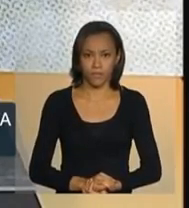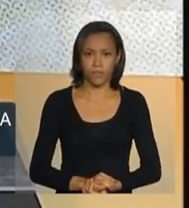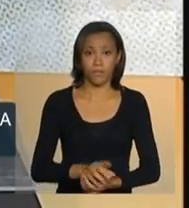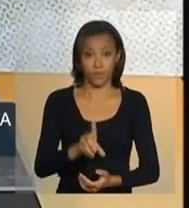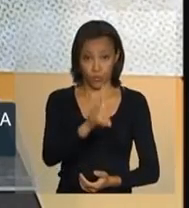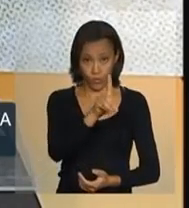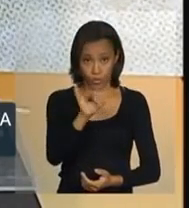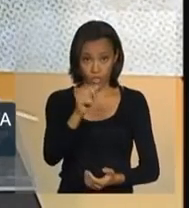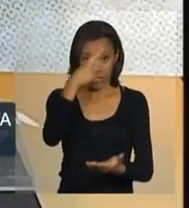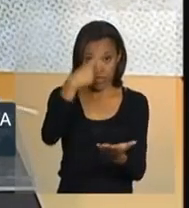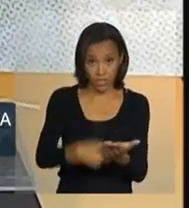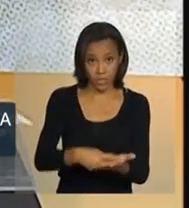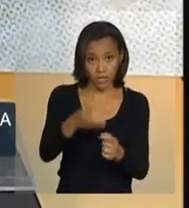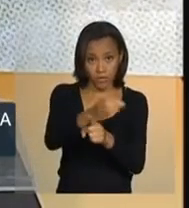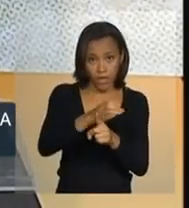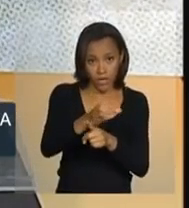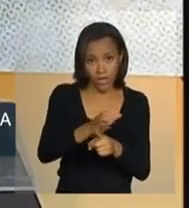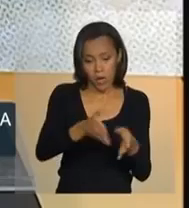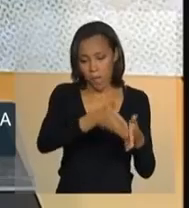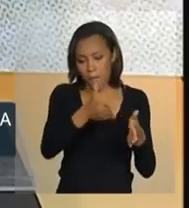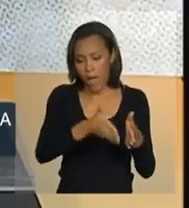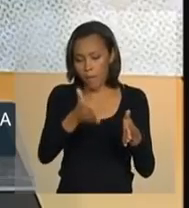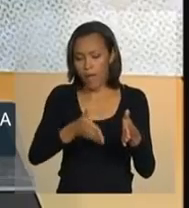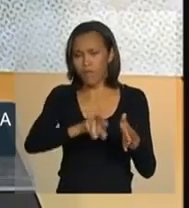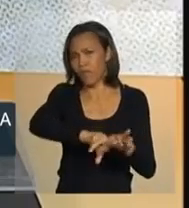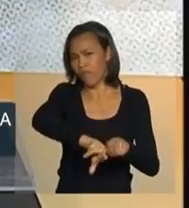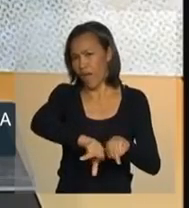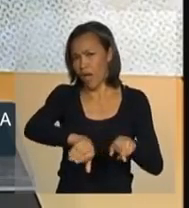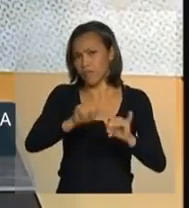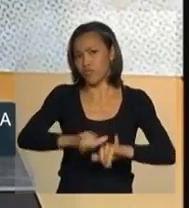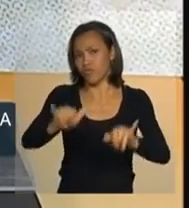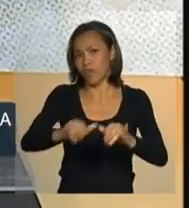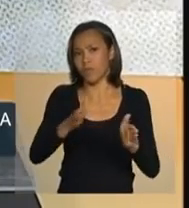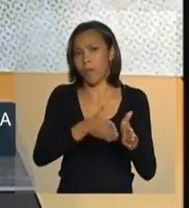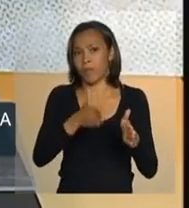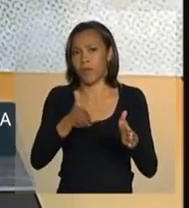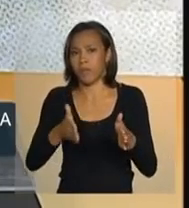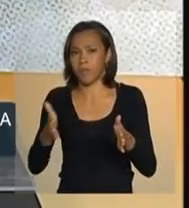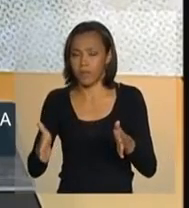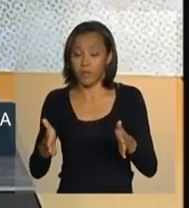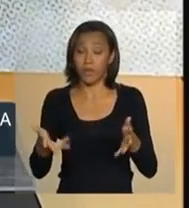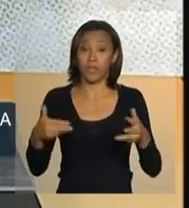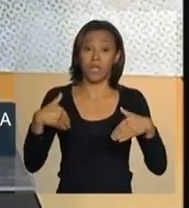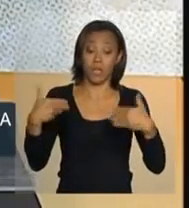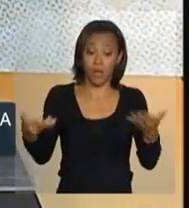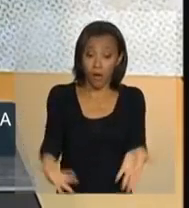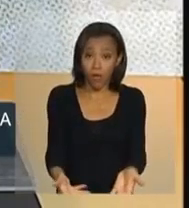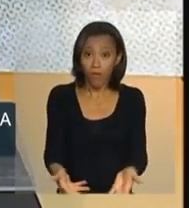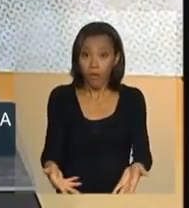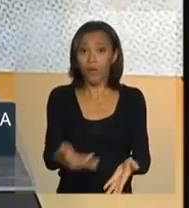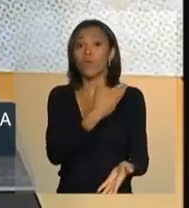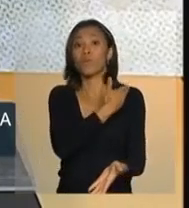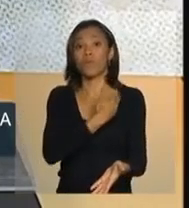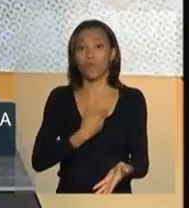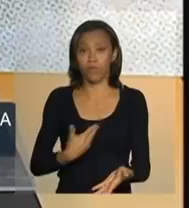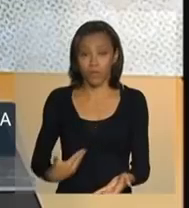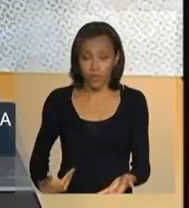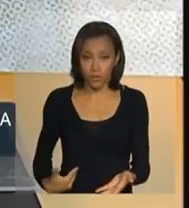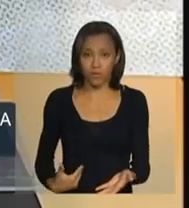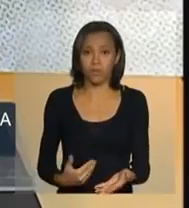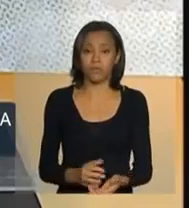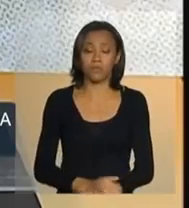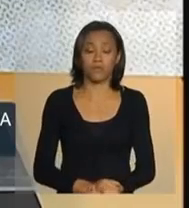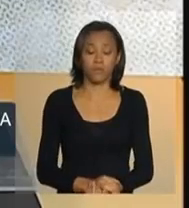datas, foram várias campanhas, e que agora o governo, conjuntamente, inclusive,